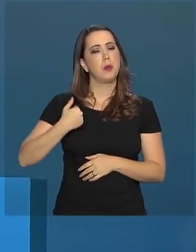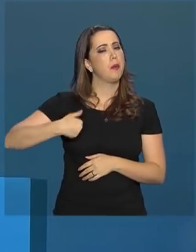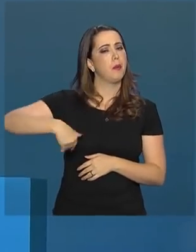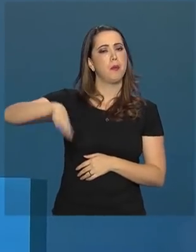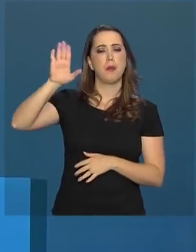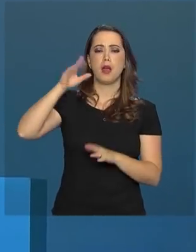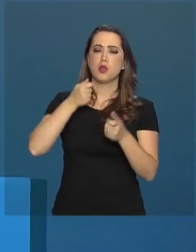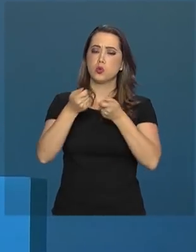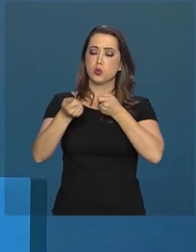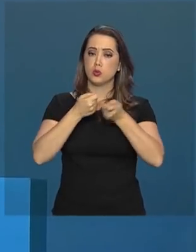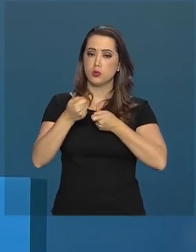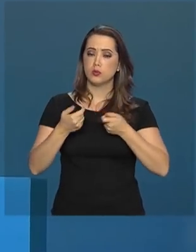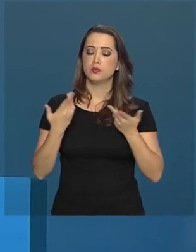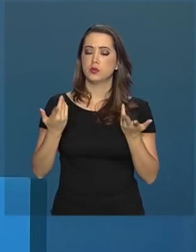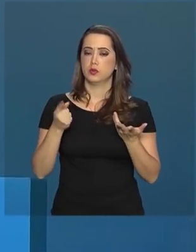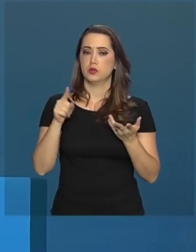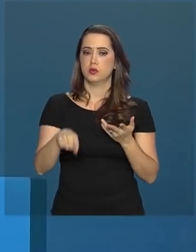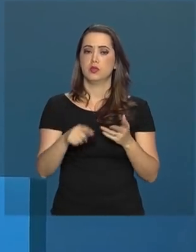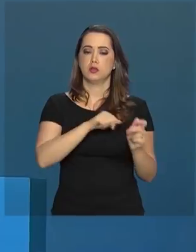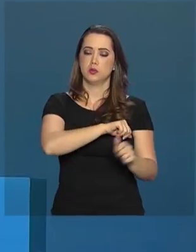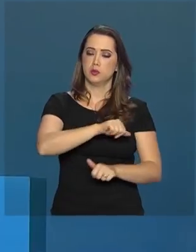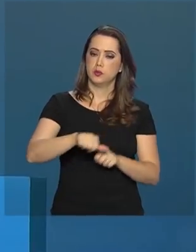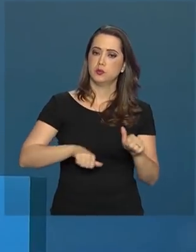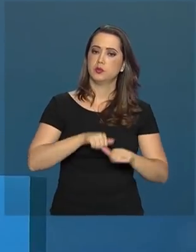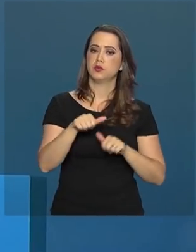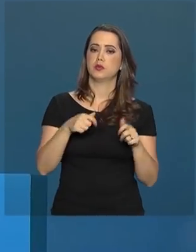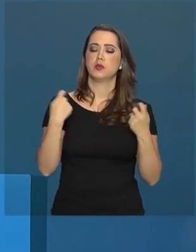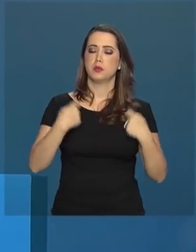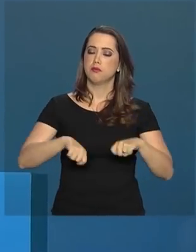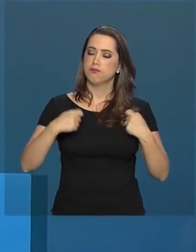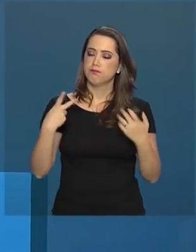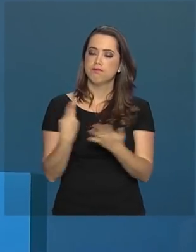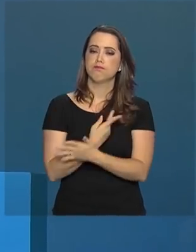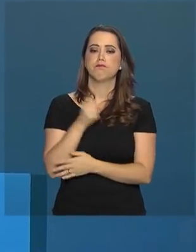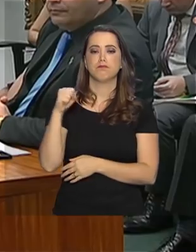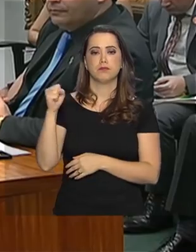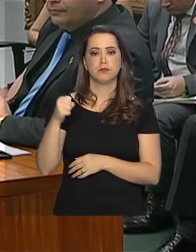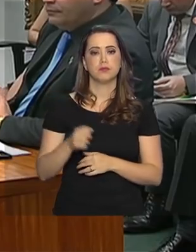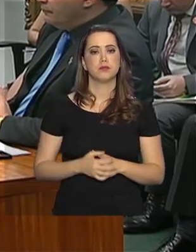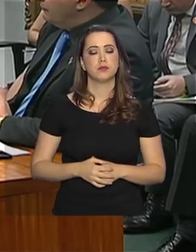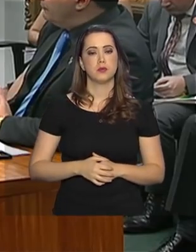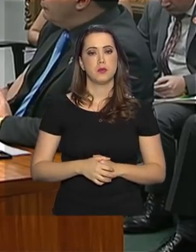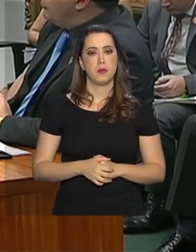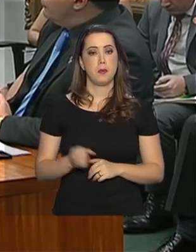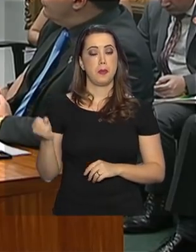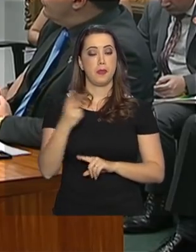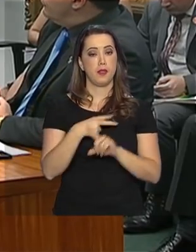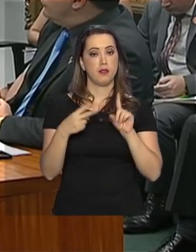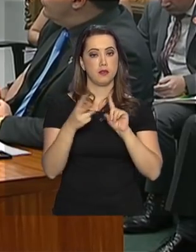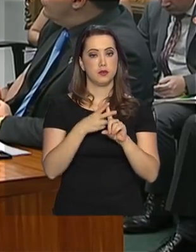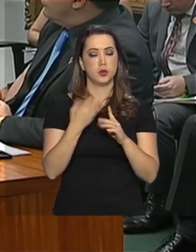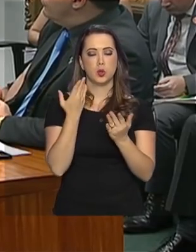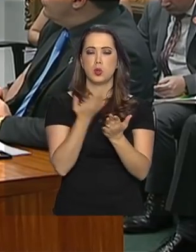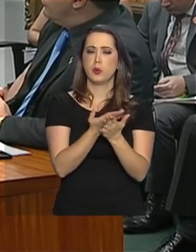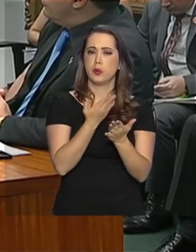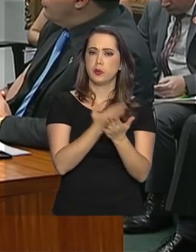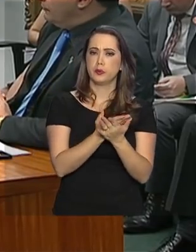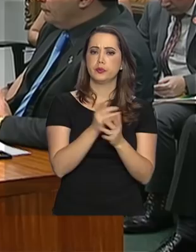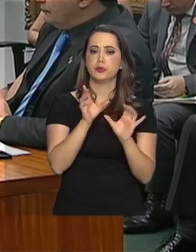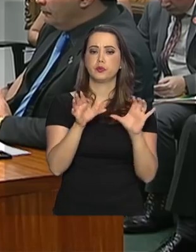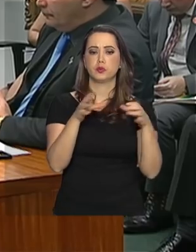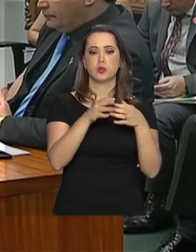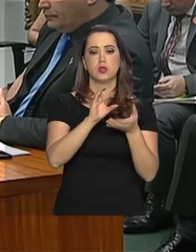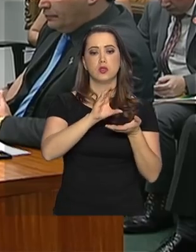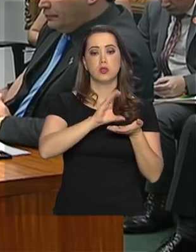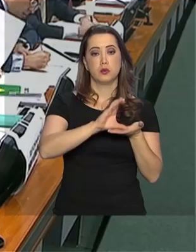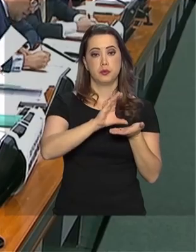pouco mais de equilíbrio, essas mudanças são necessárias sim. A nova previdência está sendo analisada na Comissão de